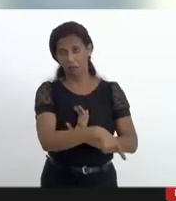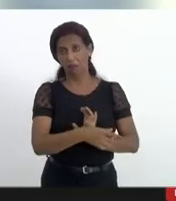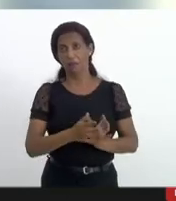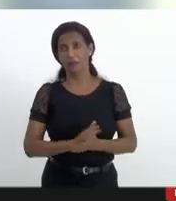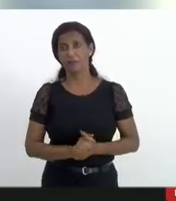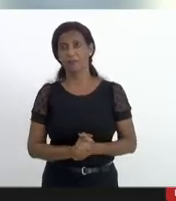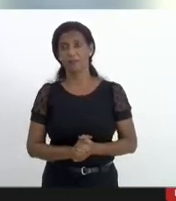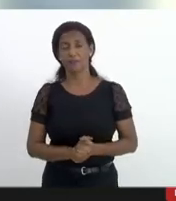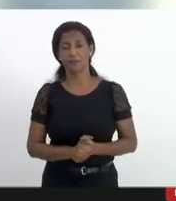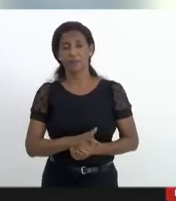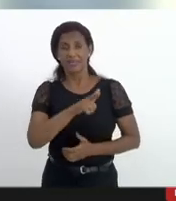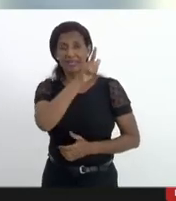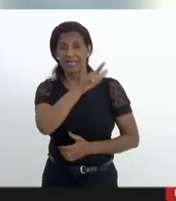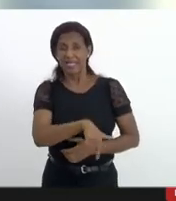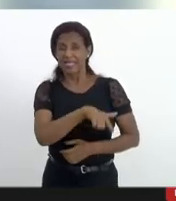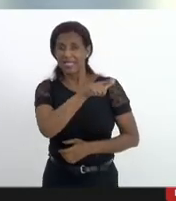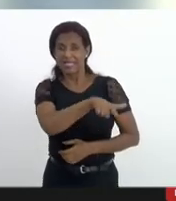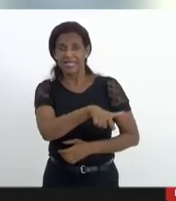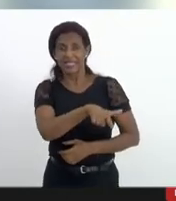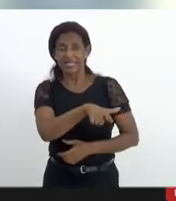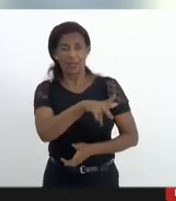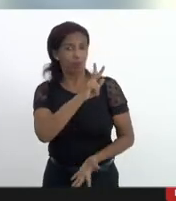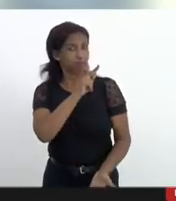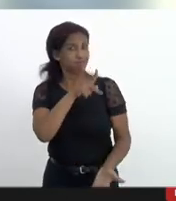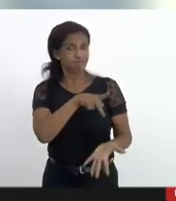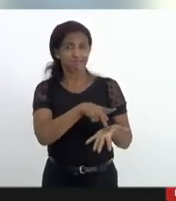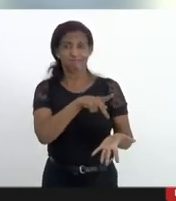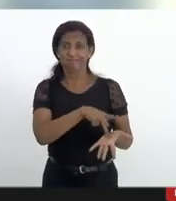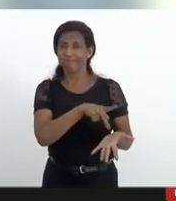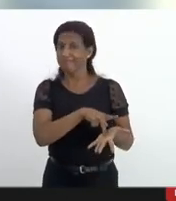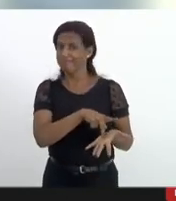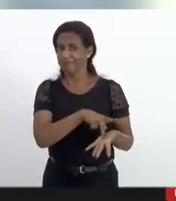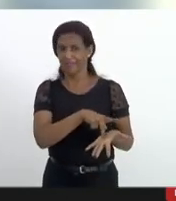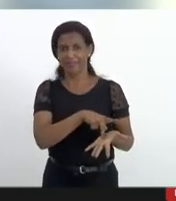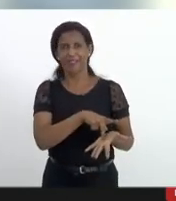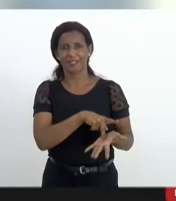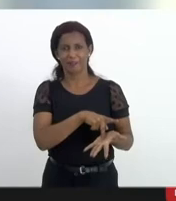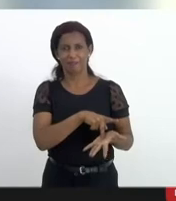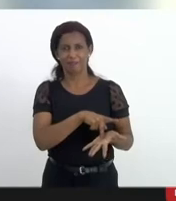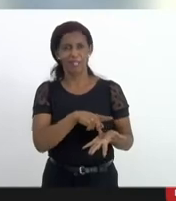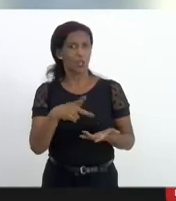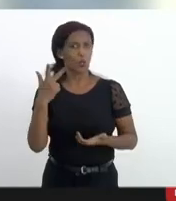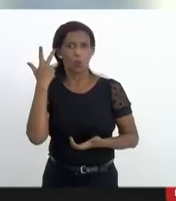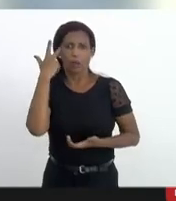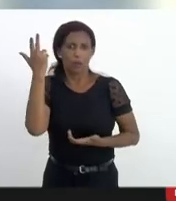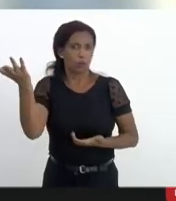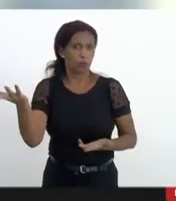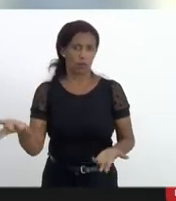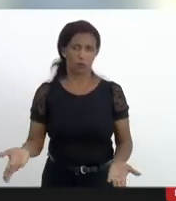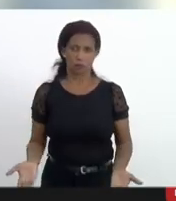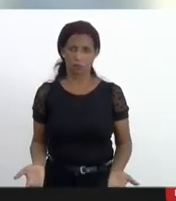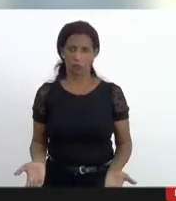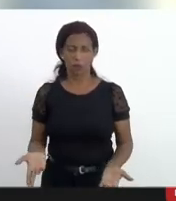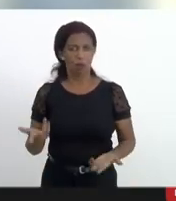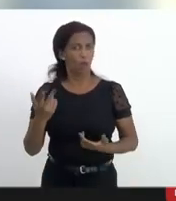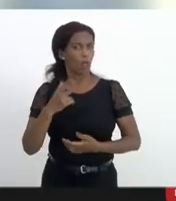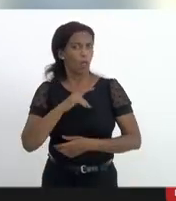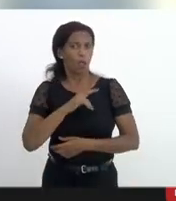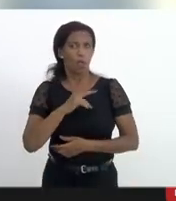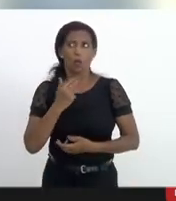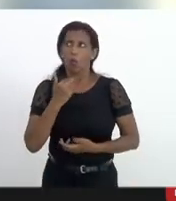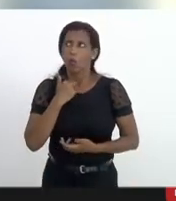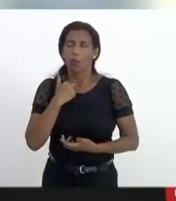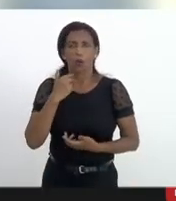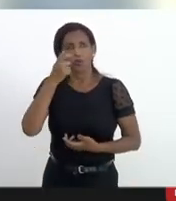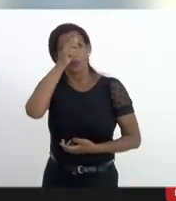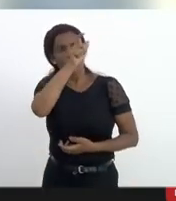a figura abjeta na nossa realidade eles não são naturais isso não é não